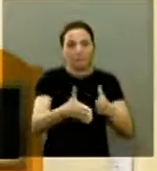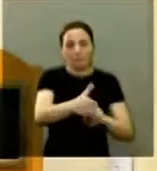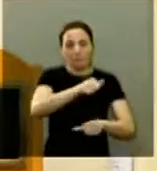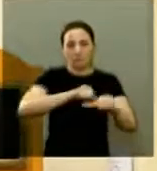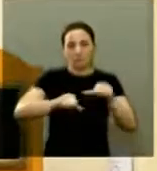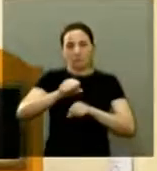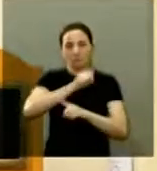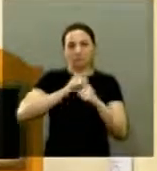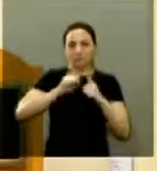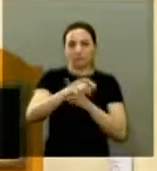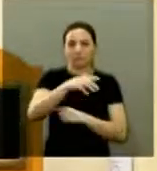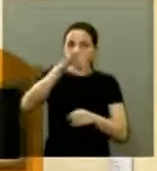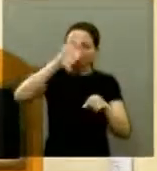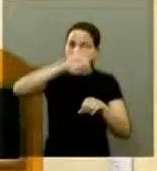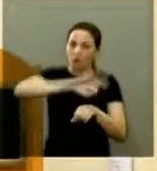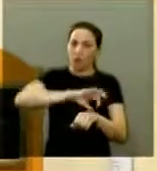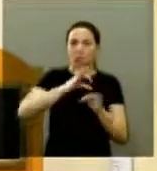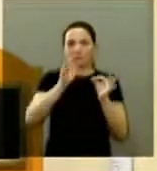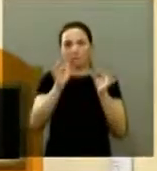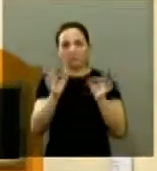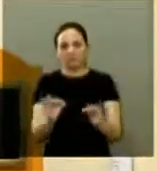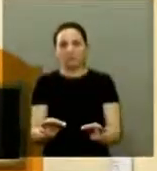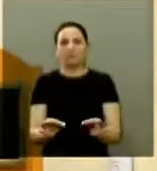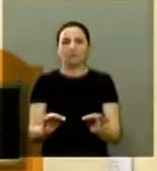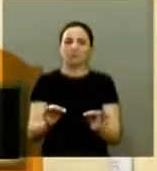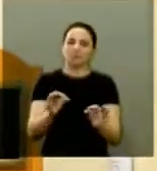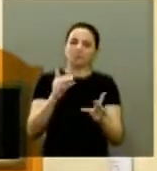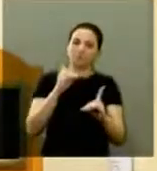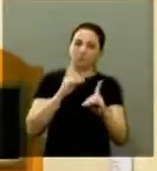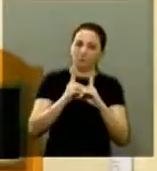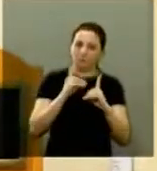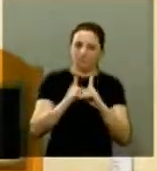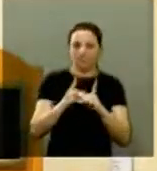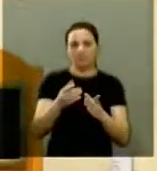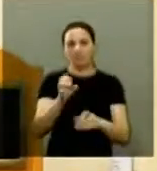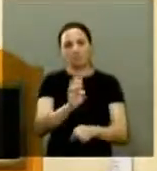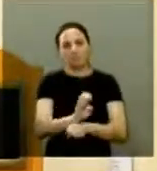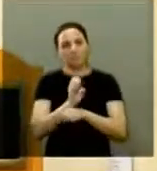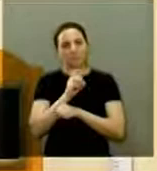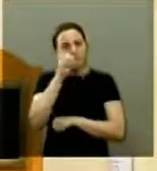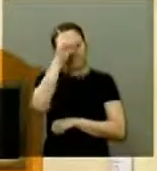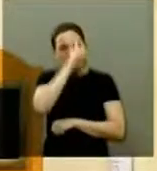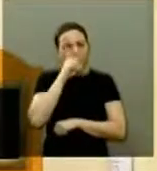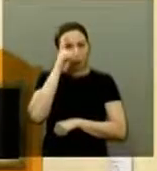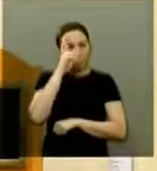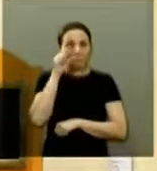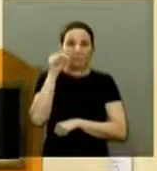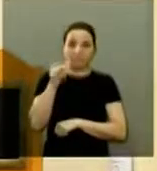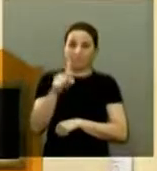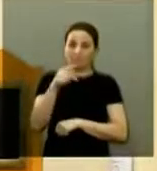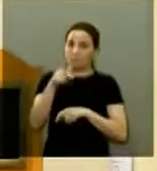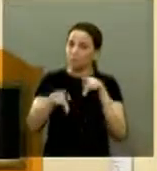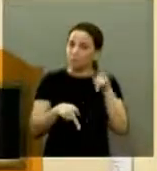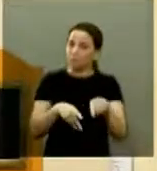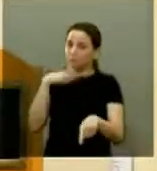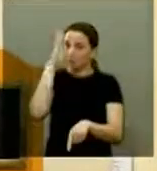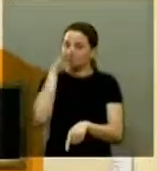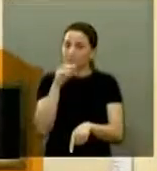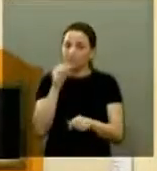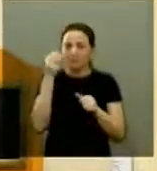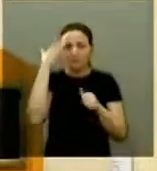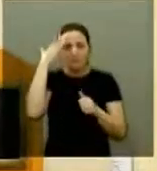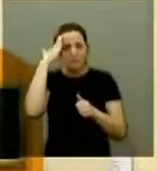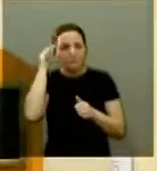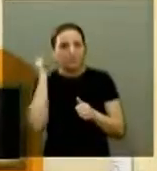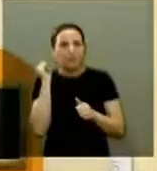num lugar justo e democrático. Eu espero que neste domingo a gente e o povo brasileiro saibam escolher,